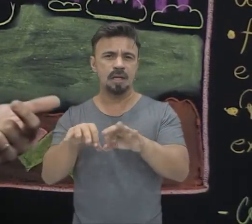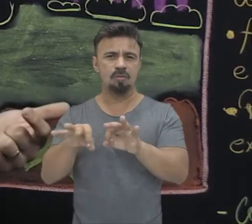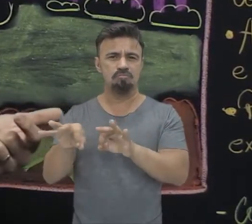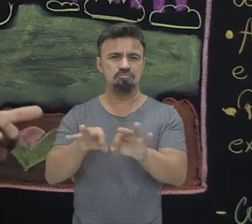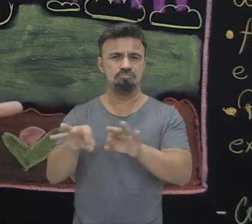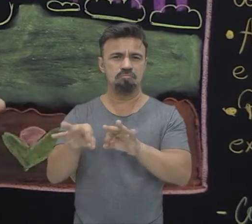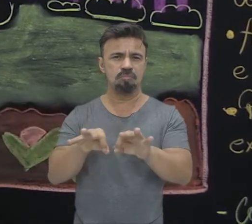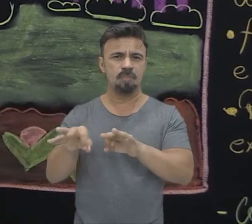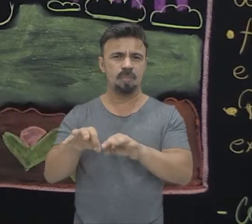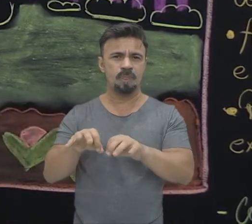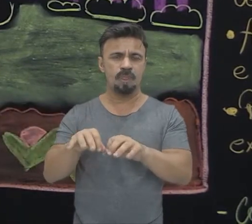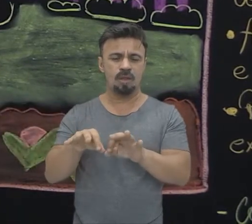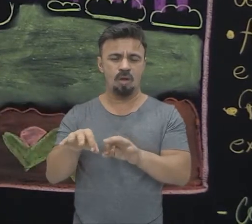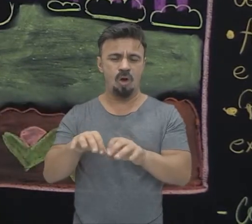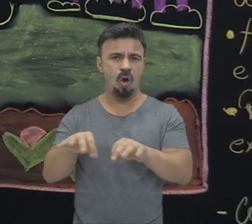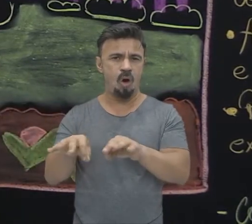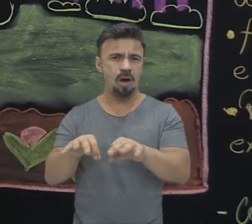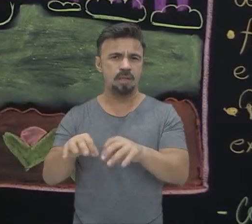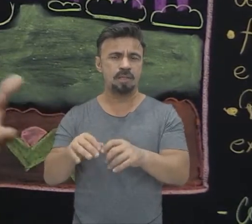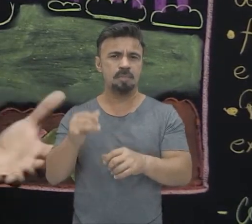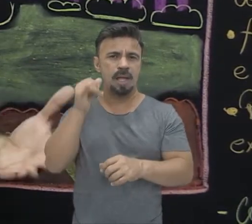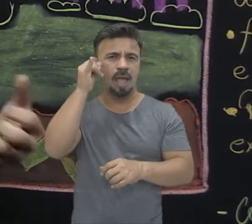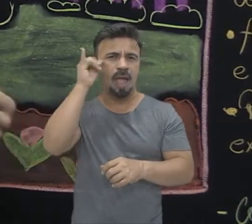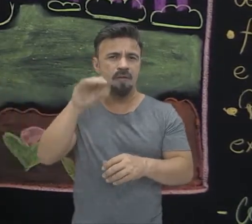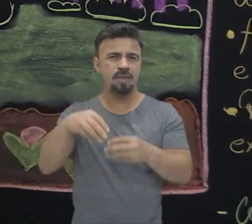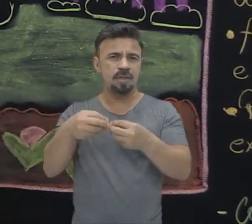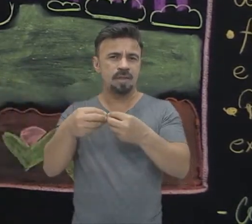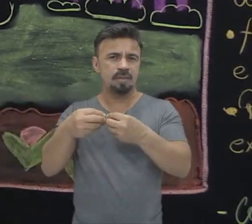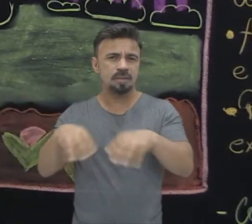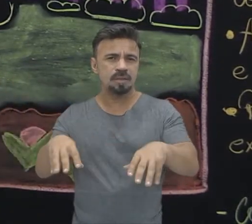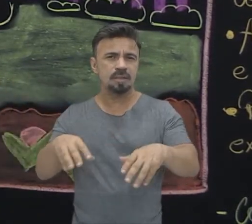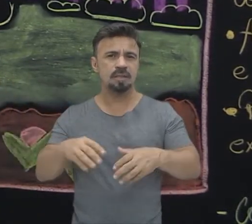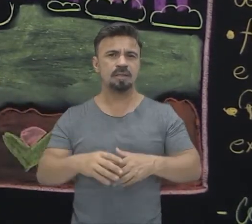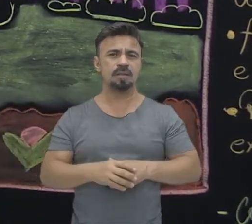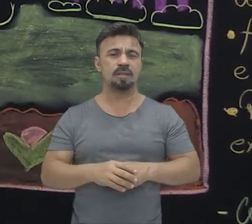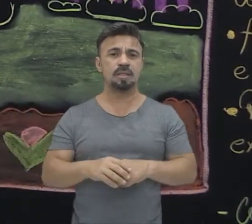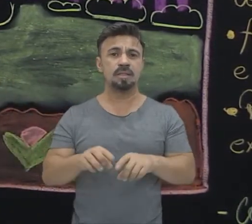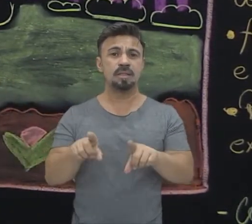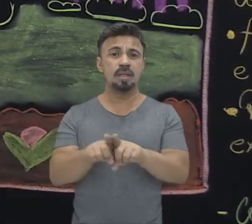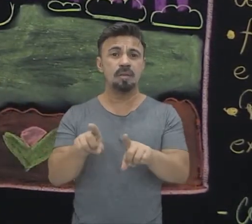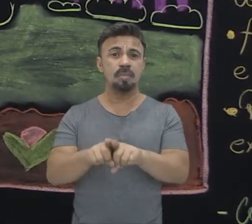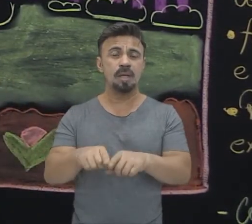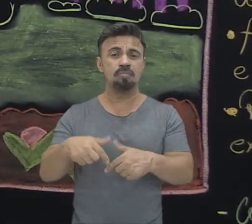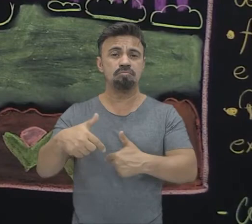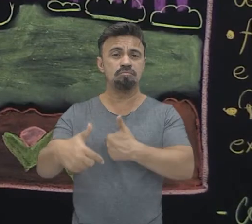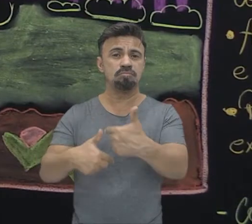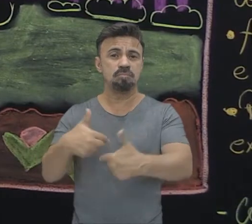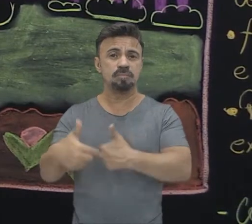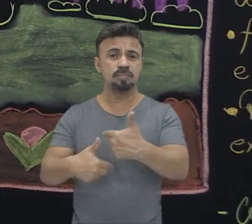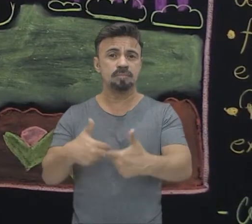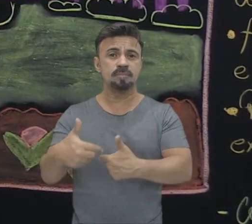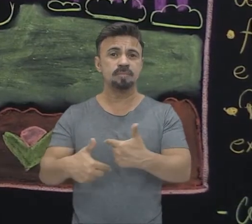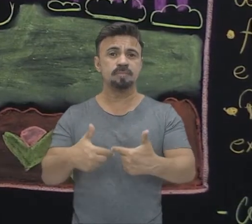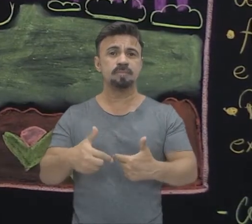correção desse solo para evitar o desgaste, vai ter aí uma produção mais